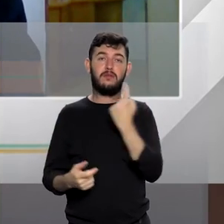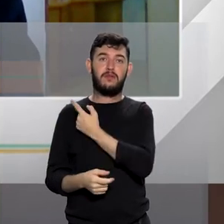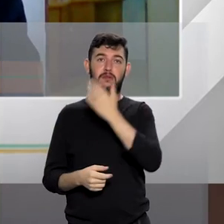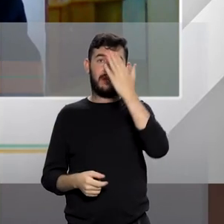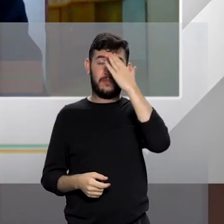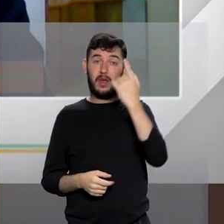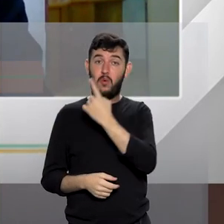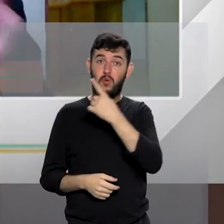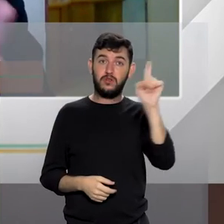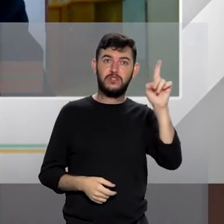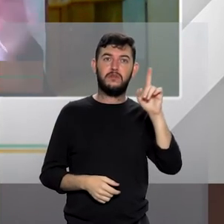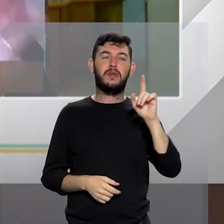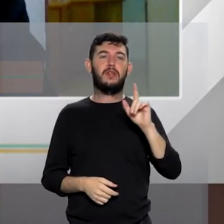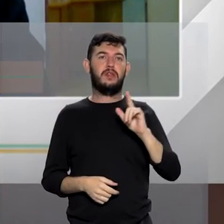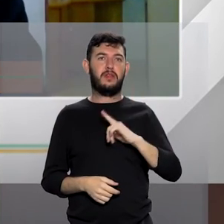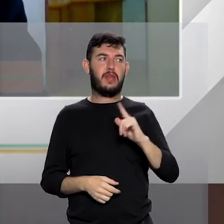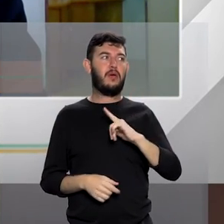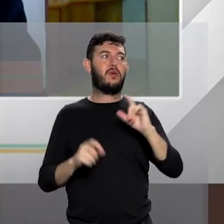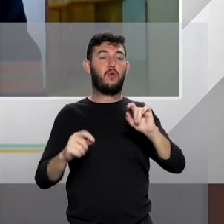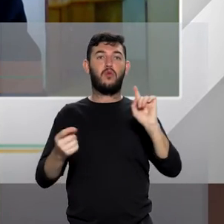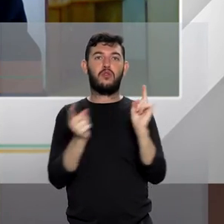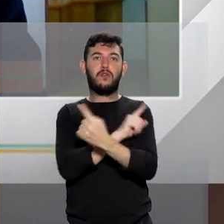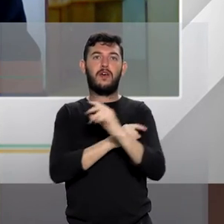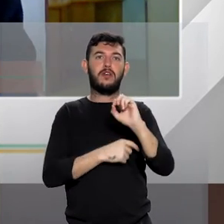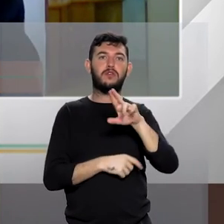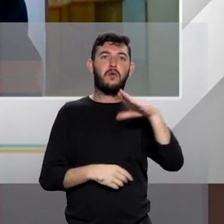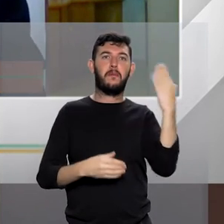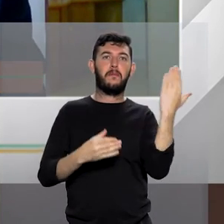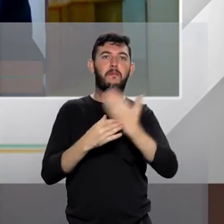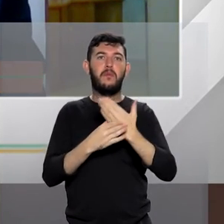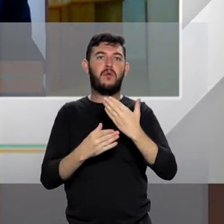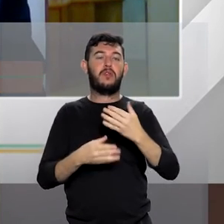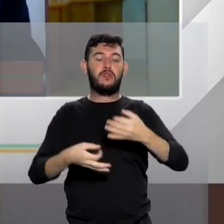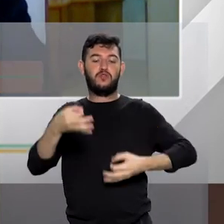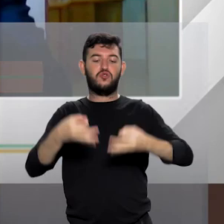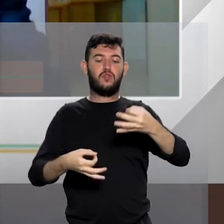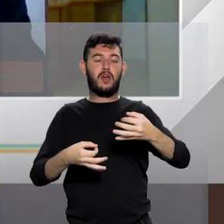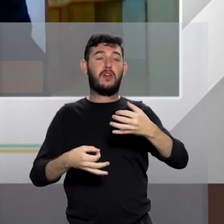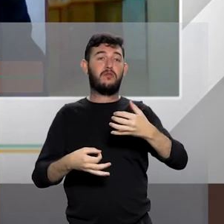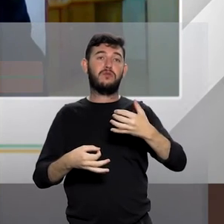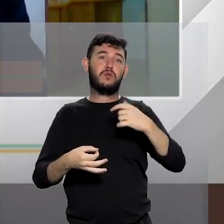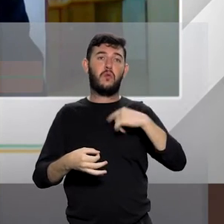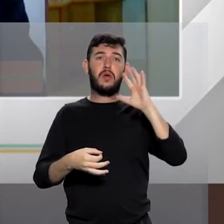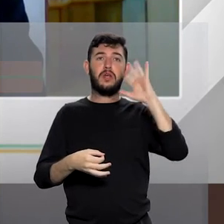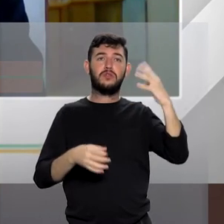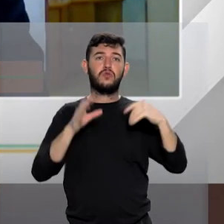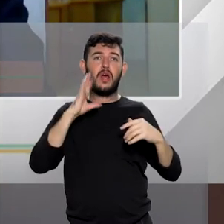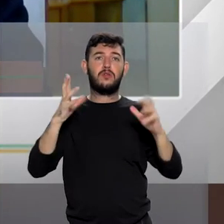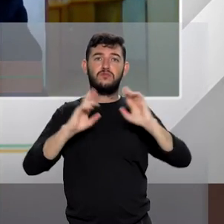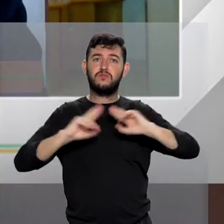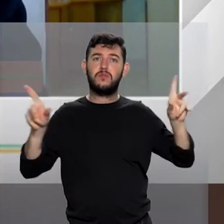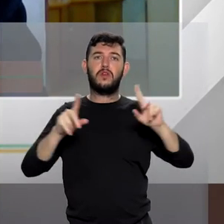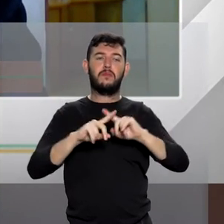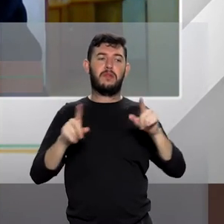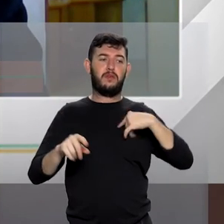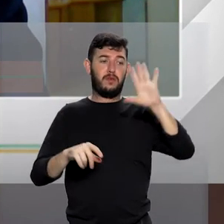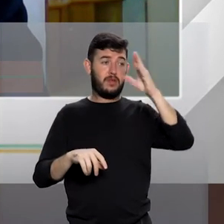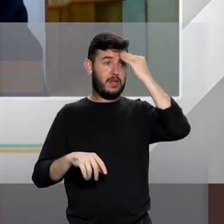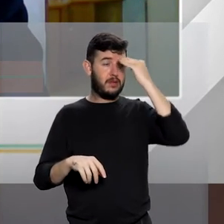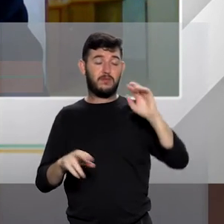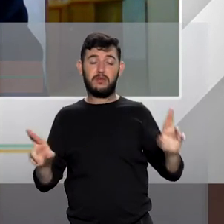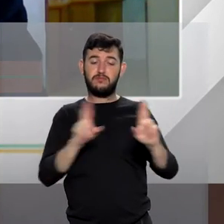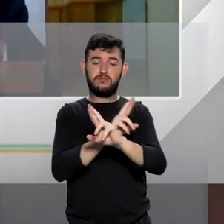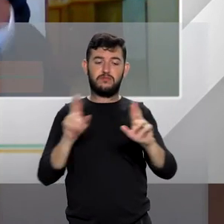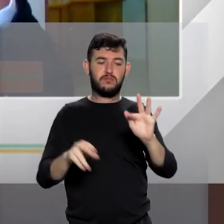situação e também precedentes divergentes. Eu, pessoalmente, entendo que toda relação íntima de afeto deve estar abrangida